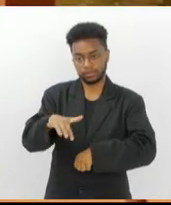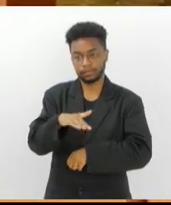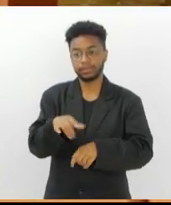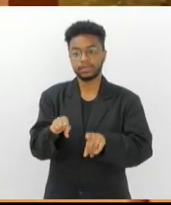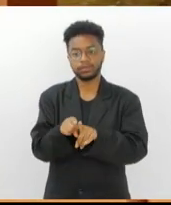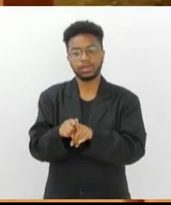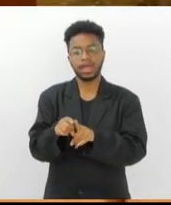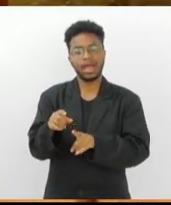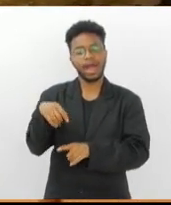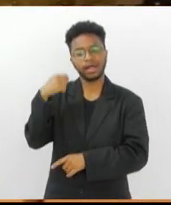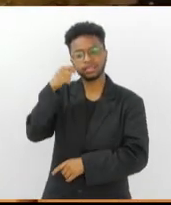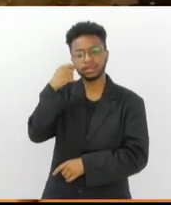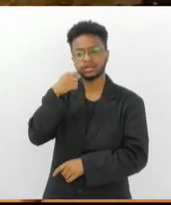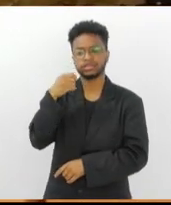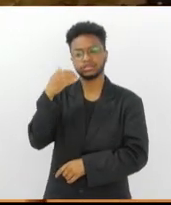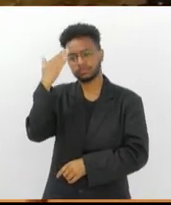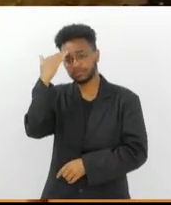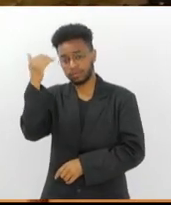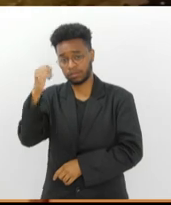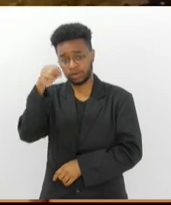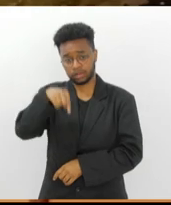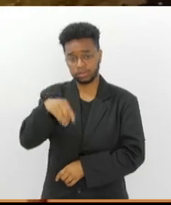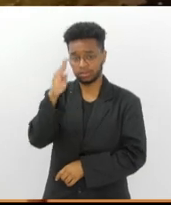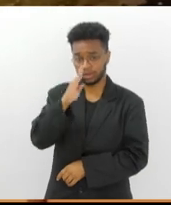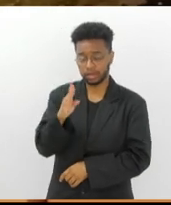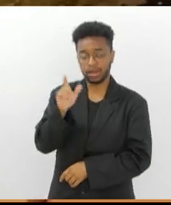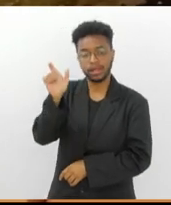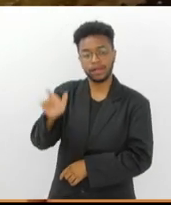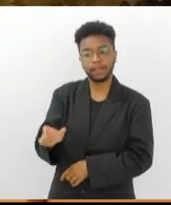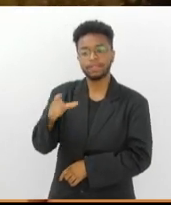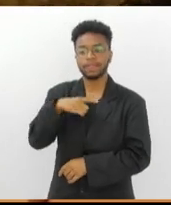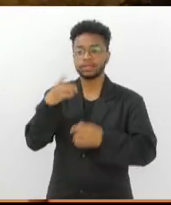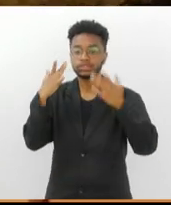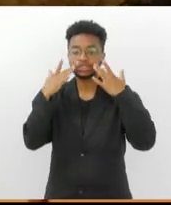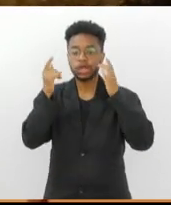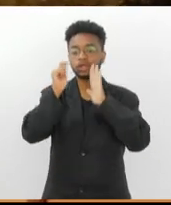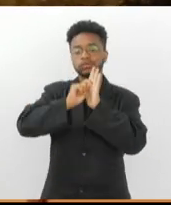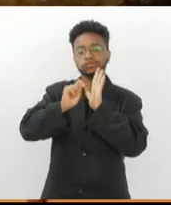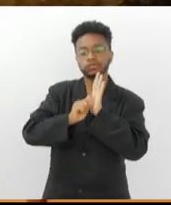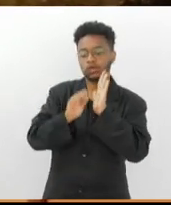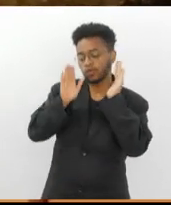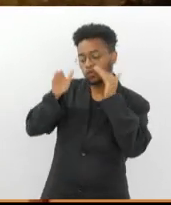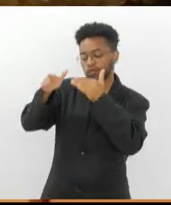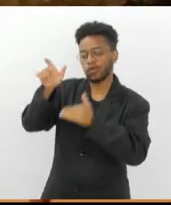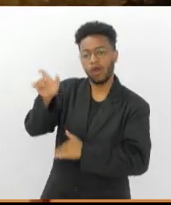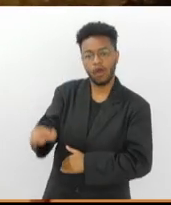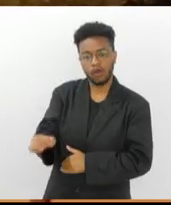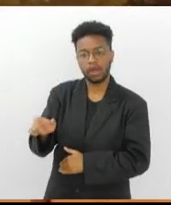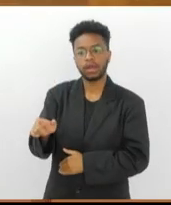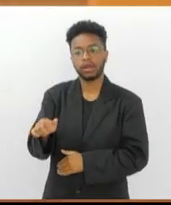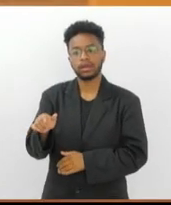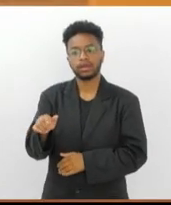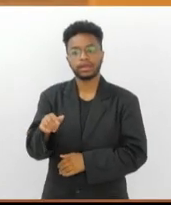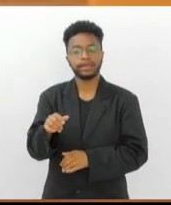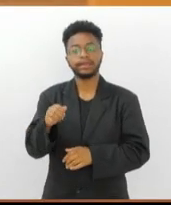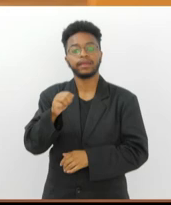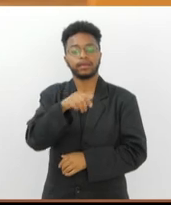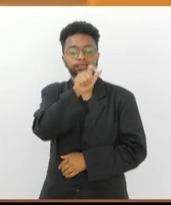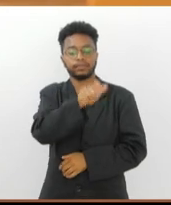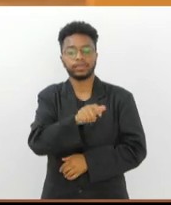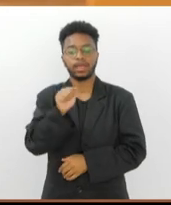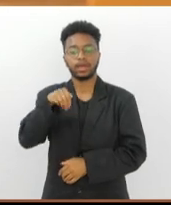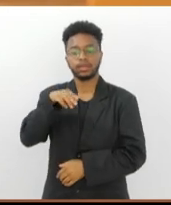queridas atrizes do país, Irene Havashi teve a peça escrita especialmente para ela por Andréia Abacite.